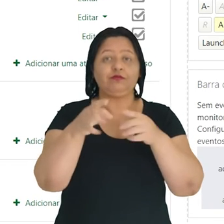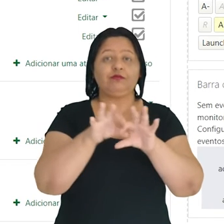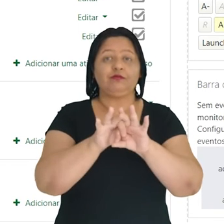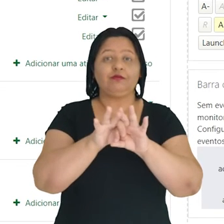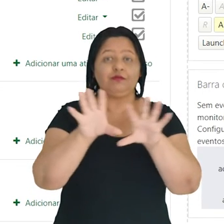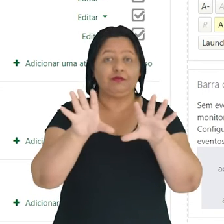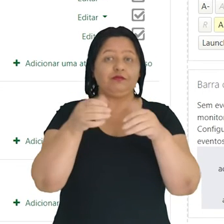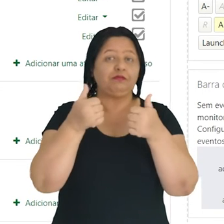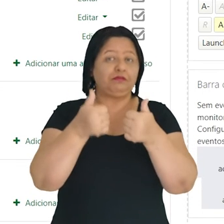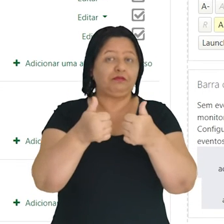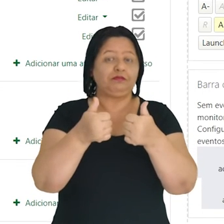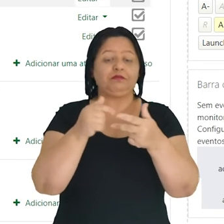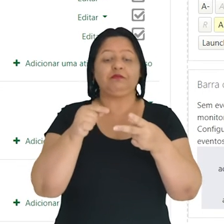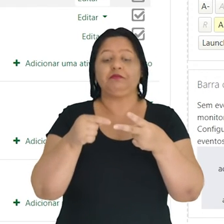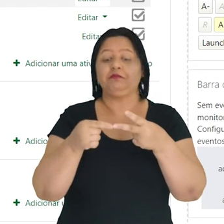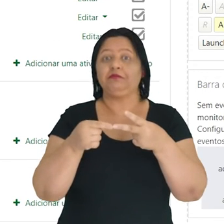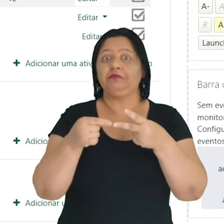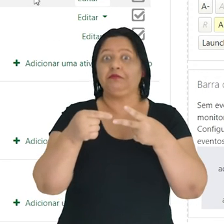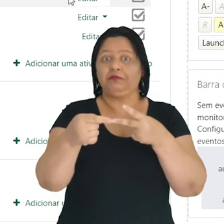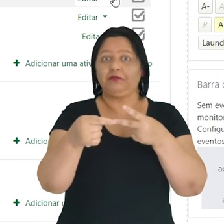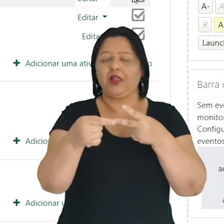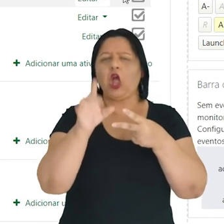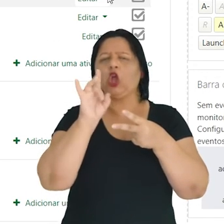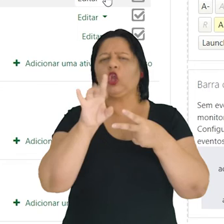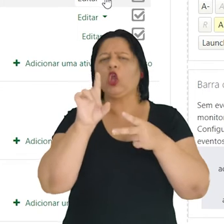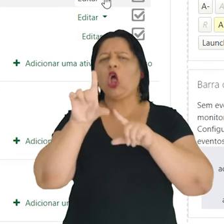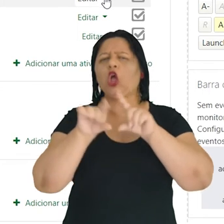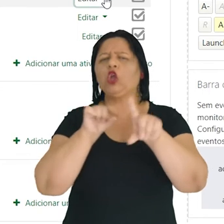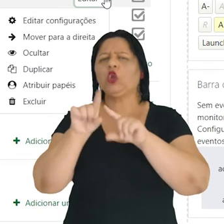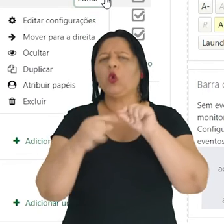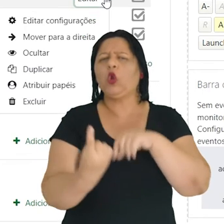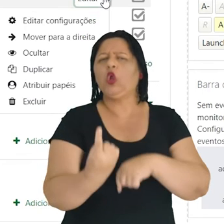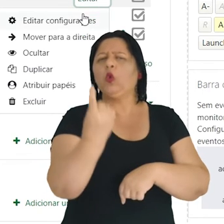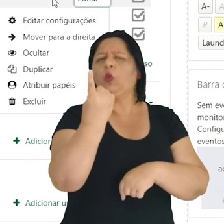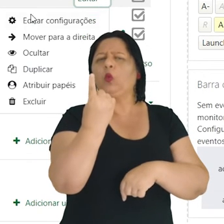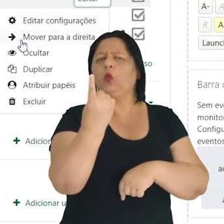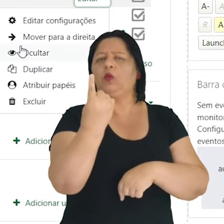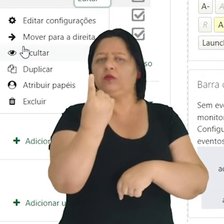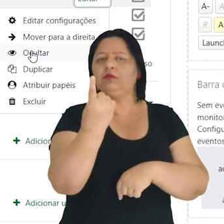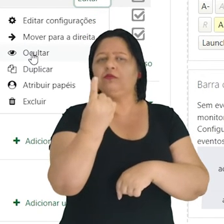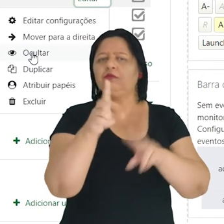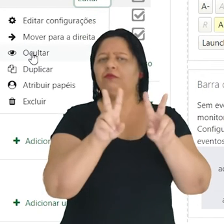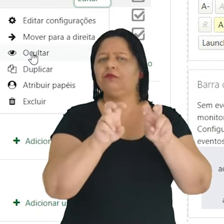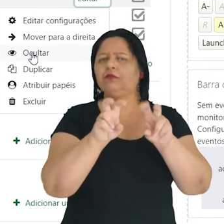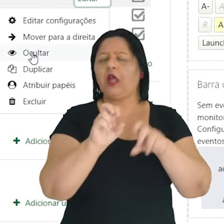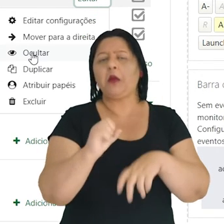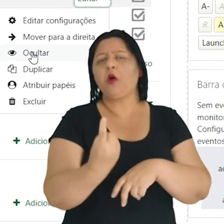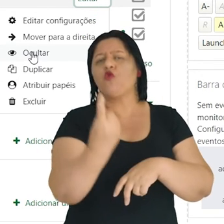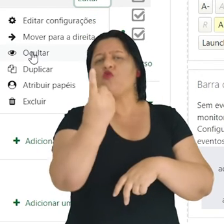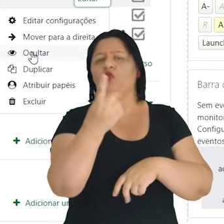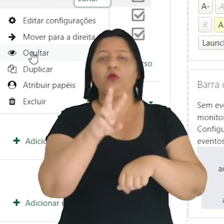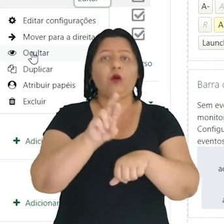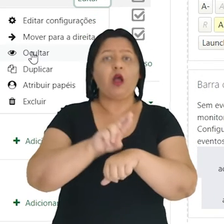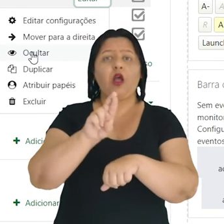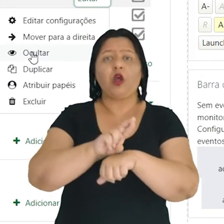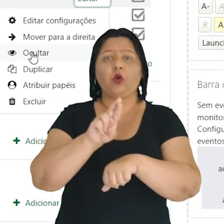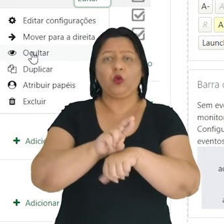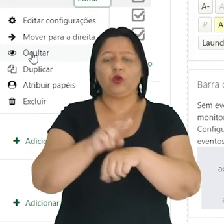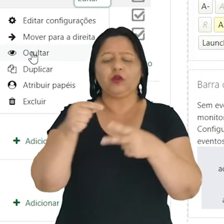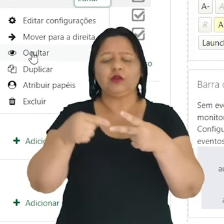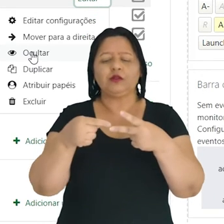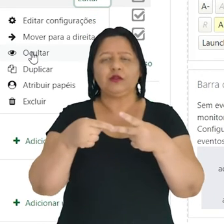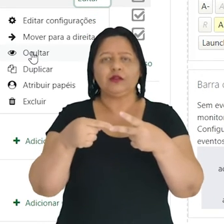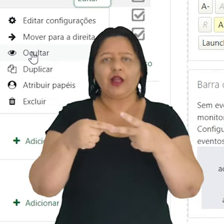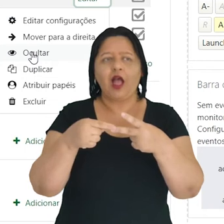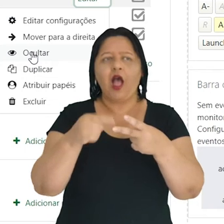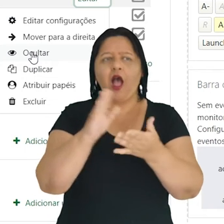semana está exibida, você pode também ocultar apenas um determinado recurso que